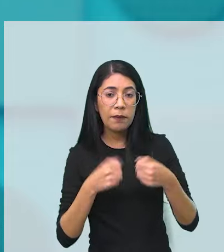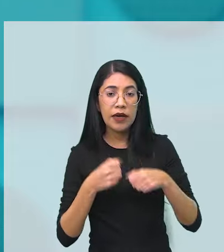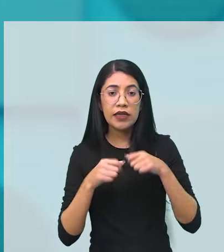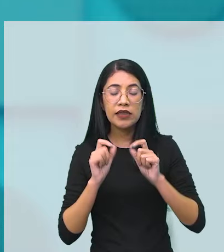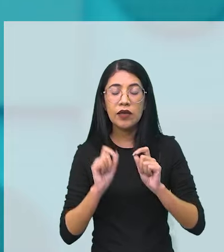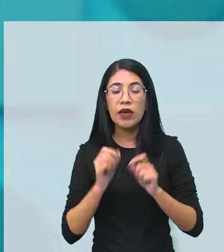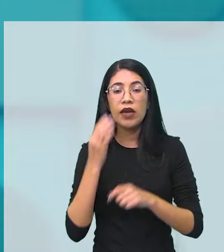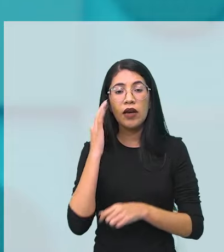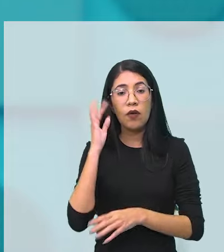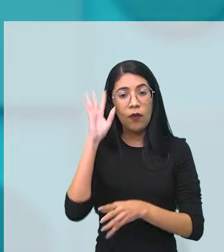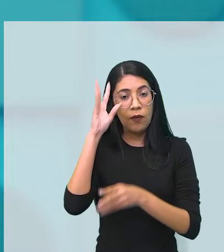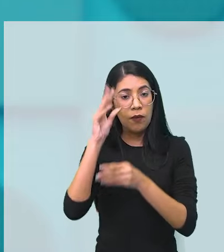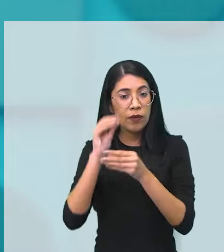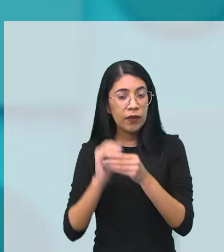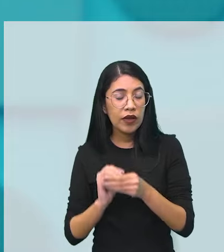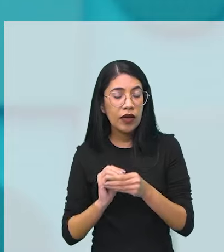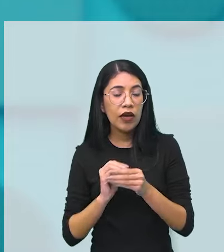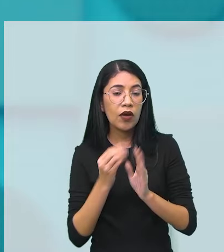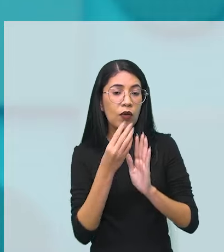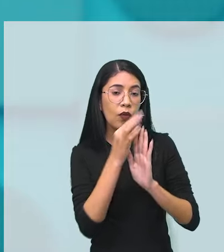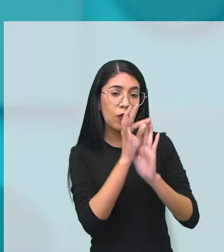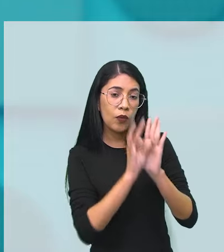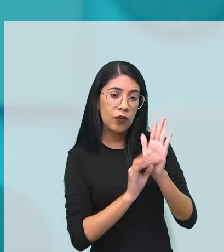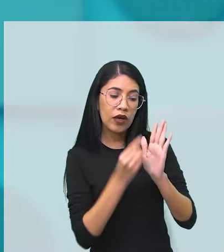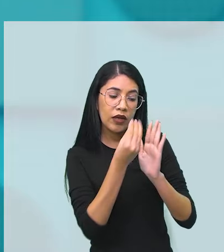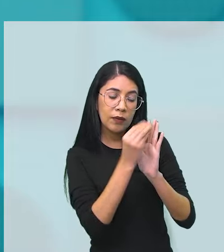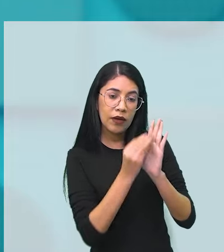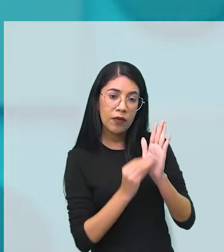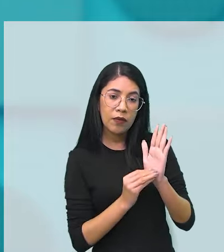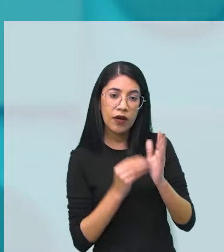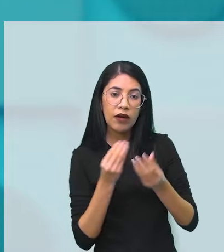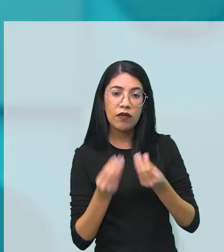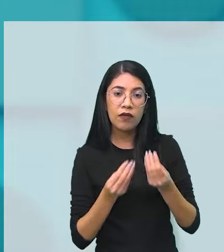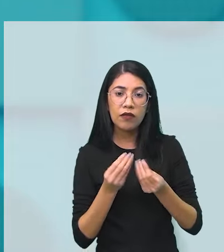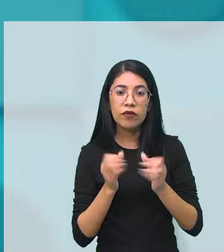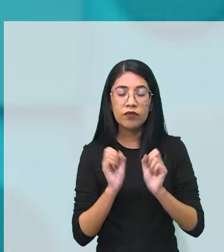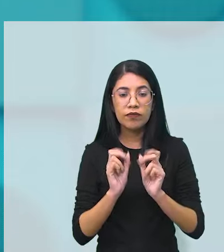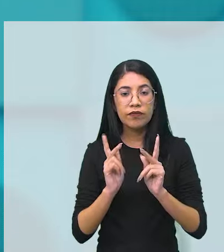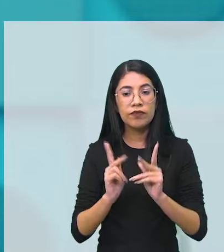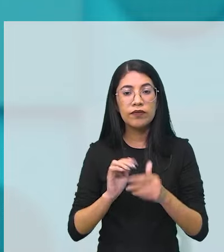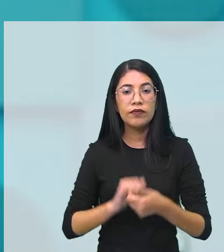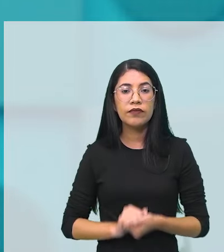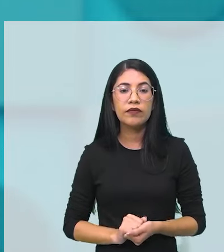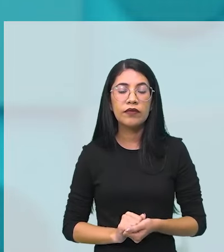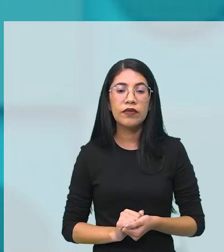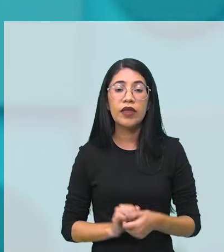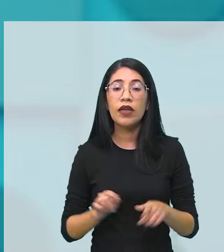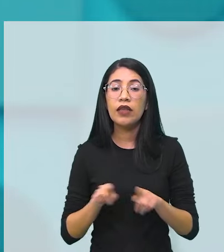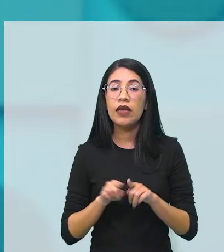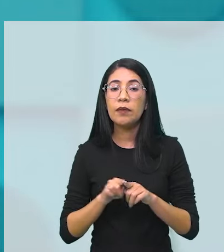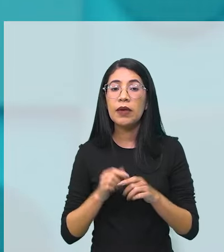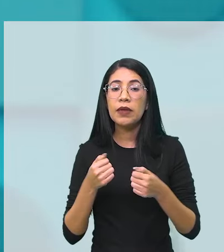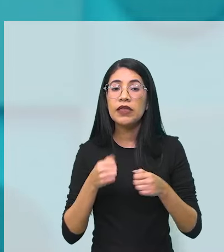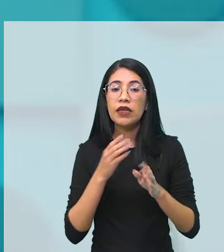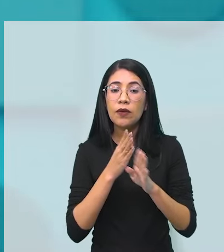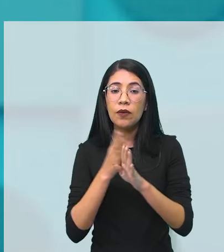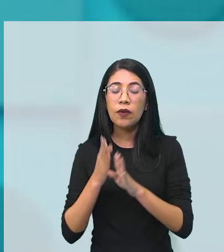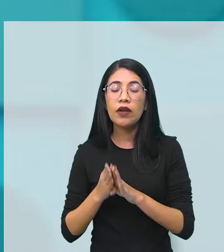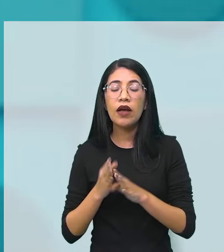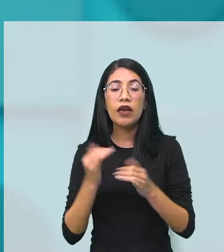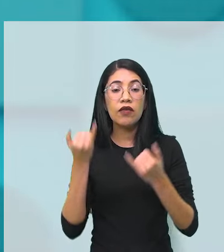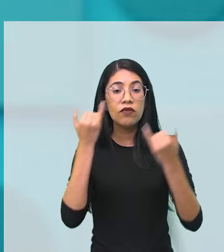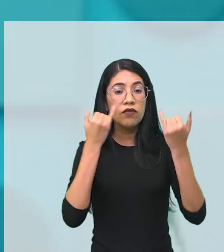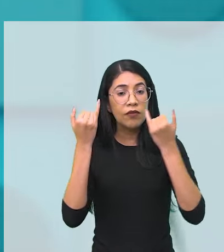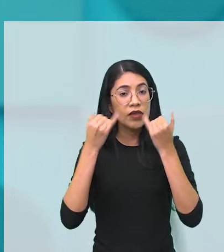compreender tudo o que está dentro do nosso texto. Ok? E saber identificar qual é a nossa